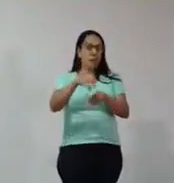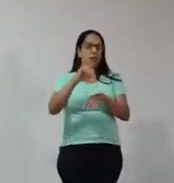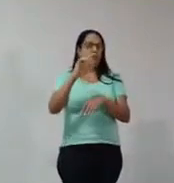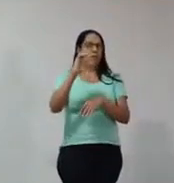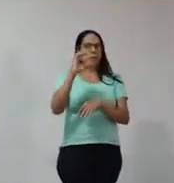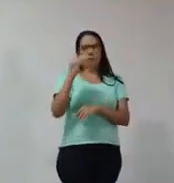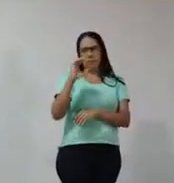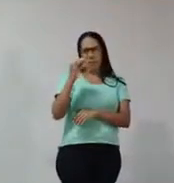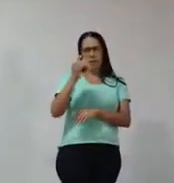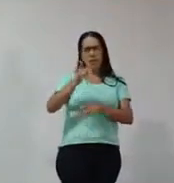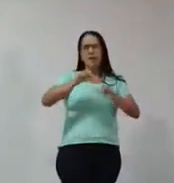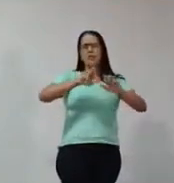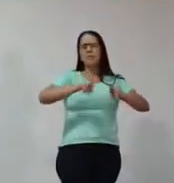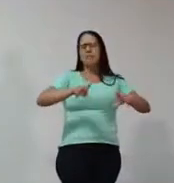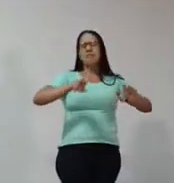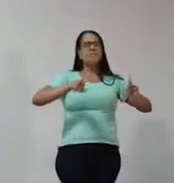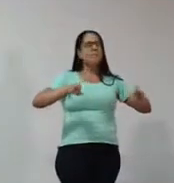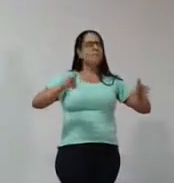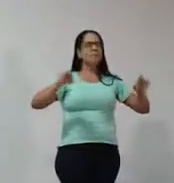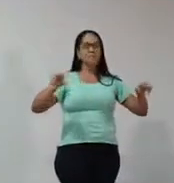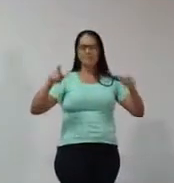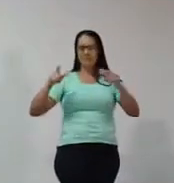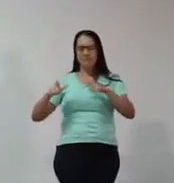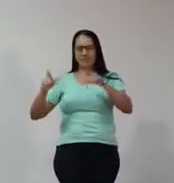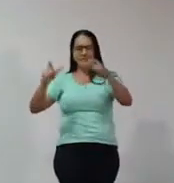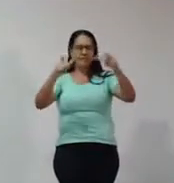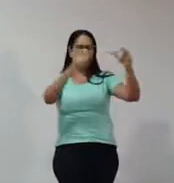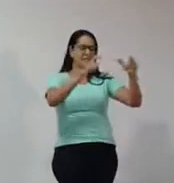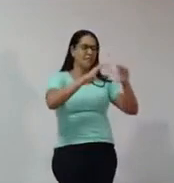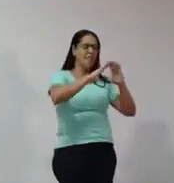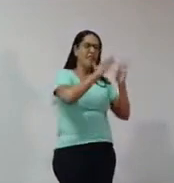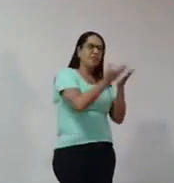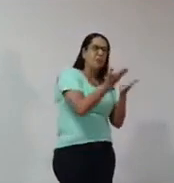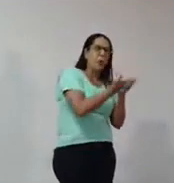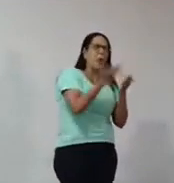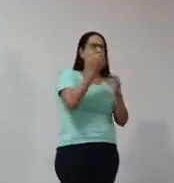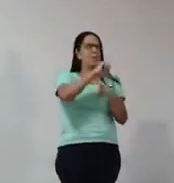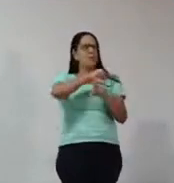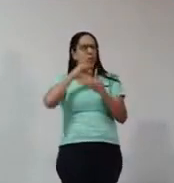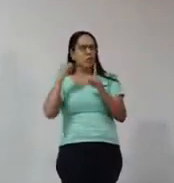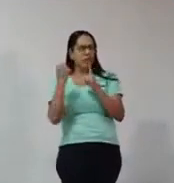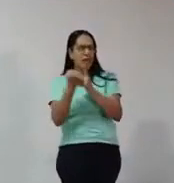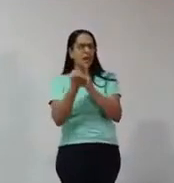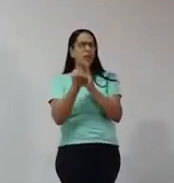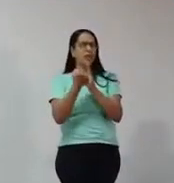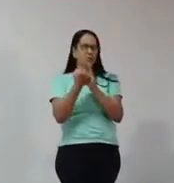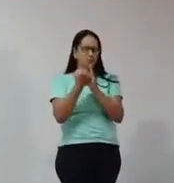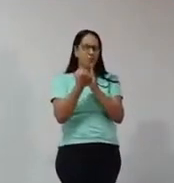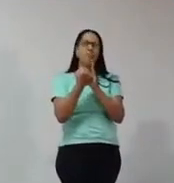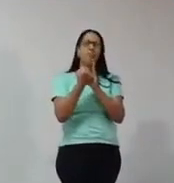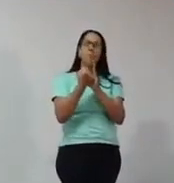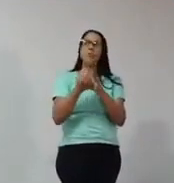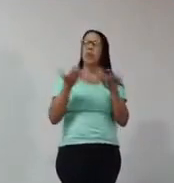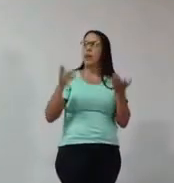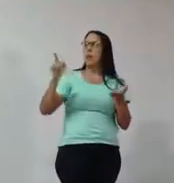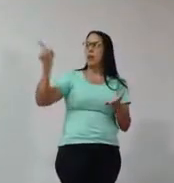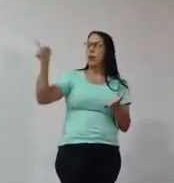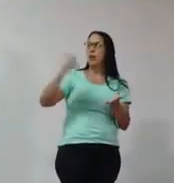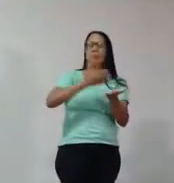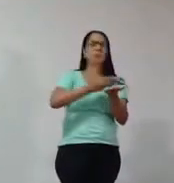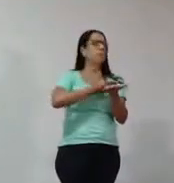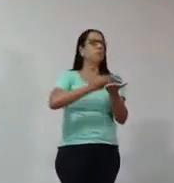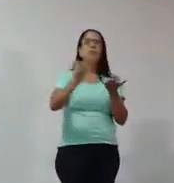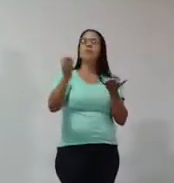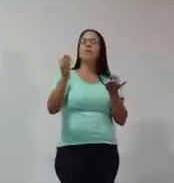diferentes locais, escolas, sociedade. Então, originalmente,